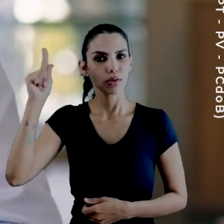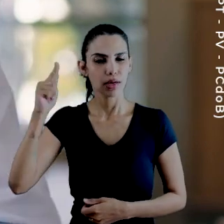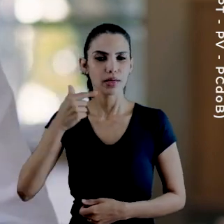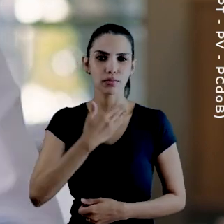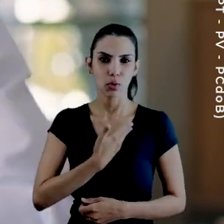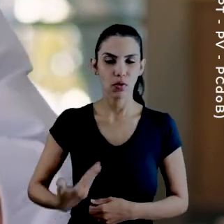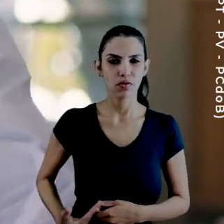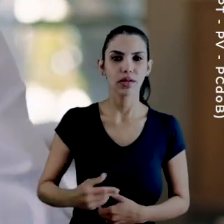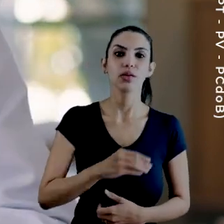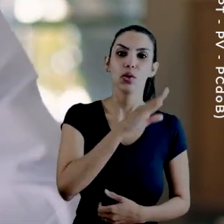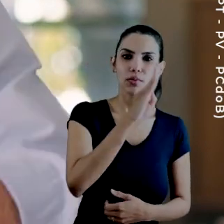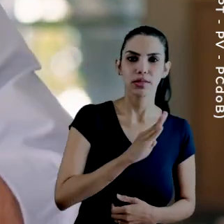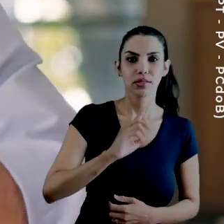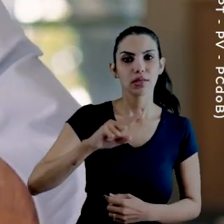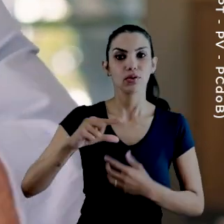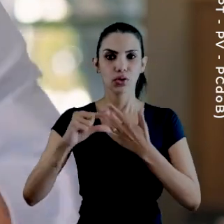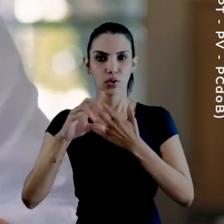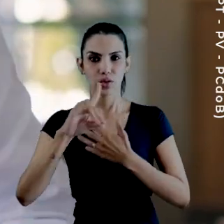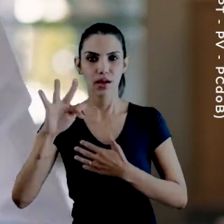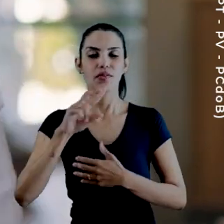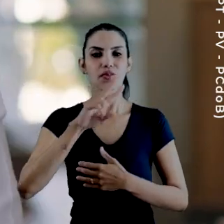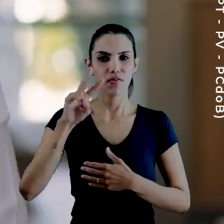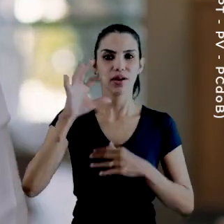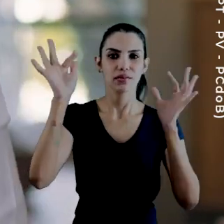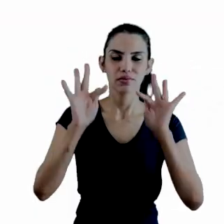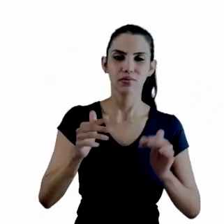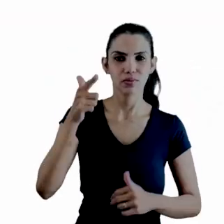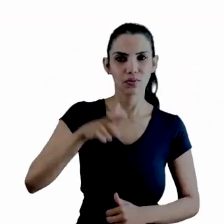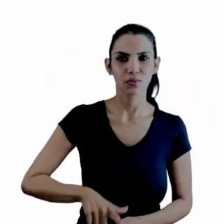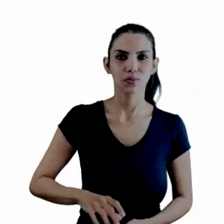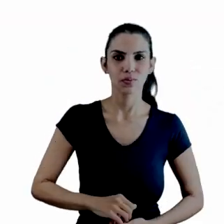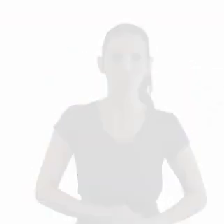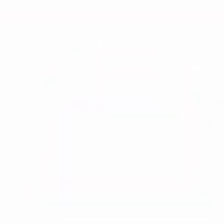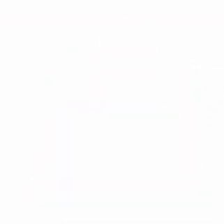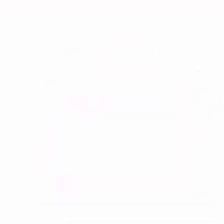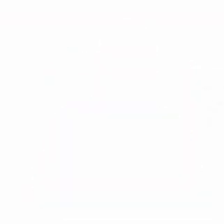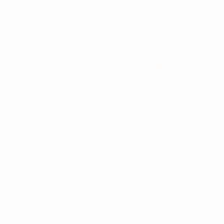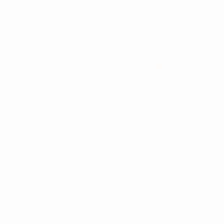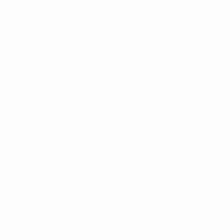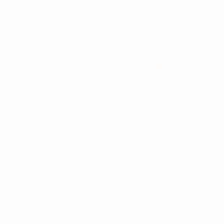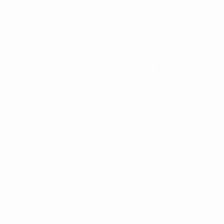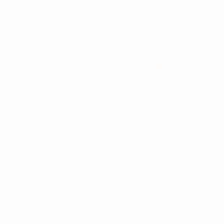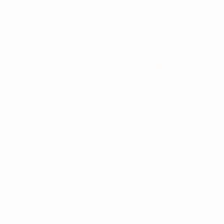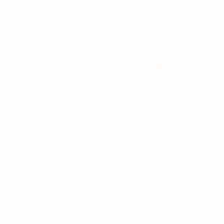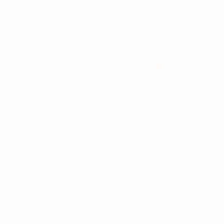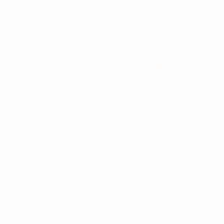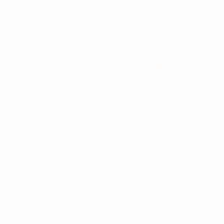o Brasil e o Distrito Federal vão ser felizes de novo. É Leandro Gras 43